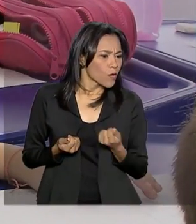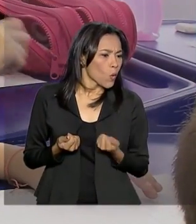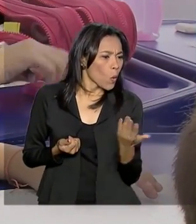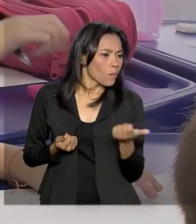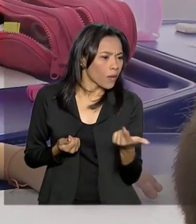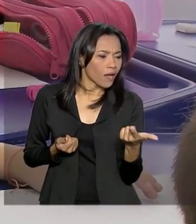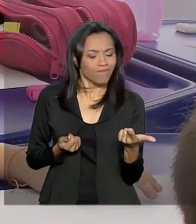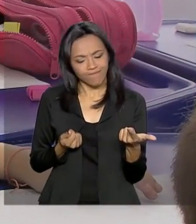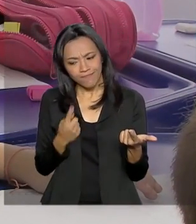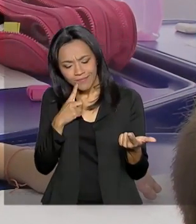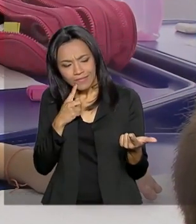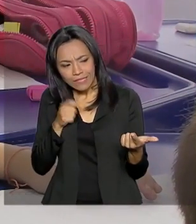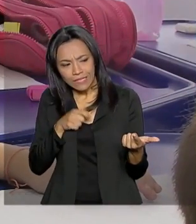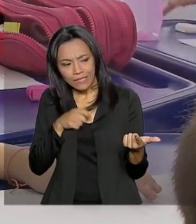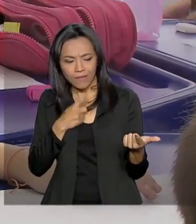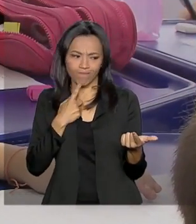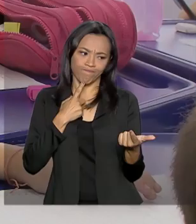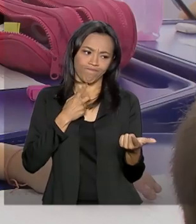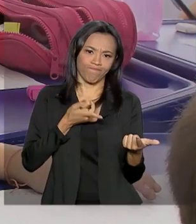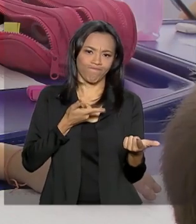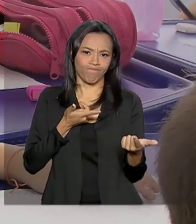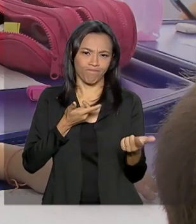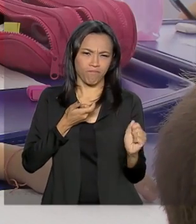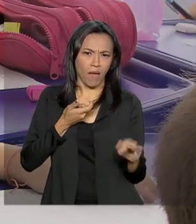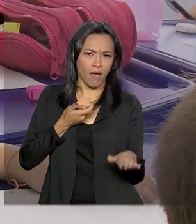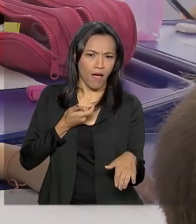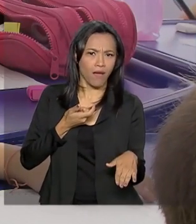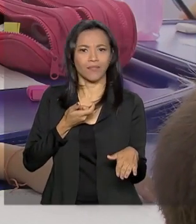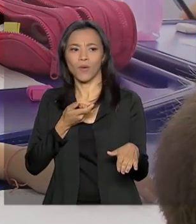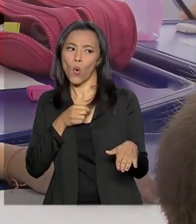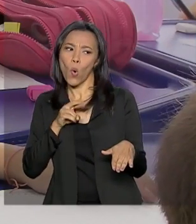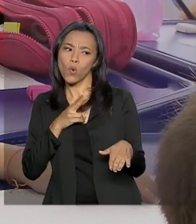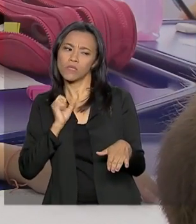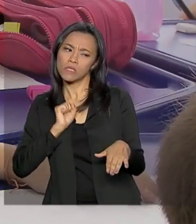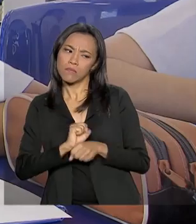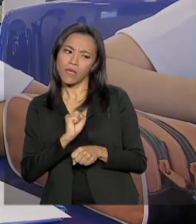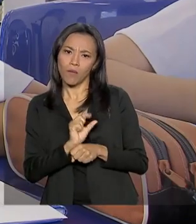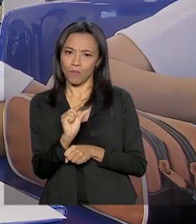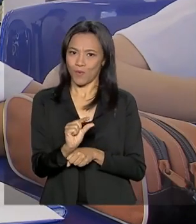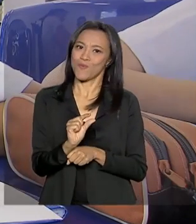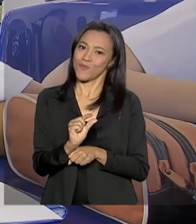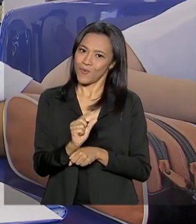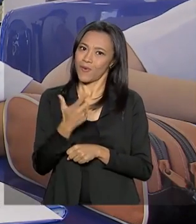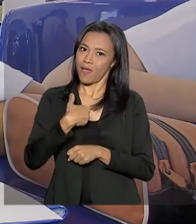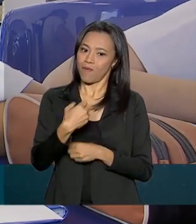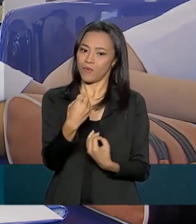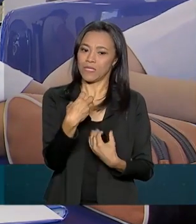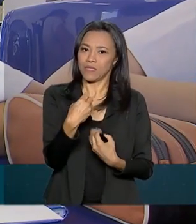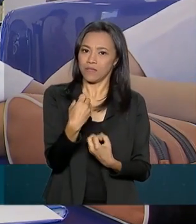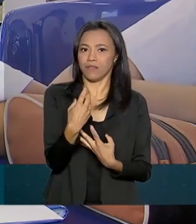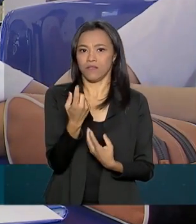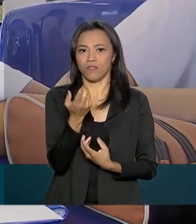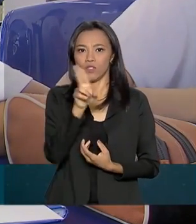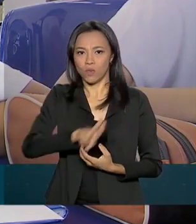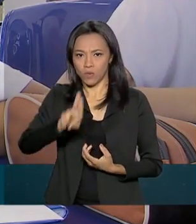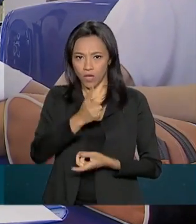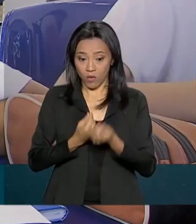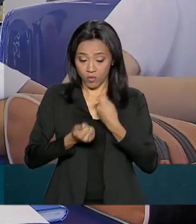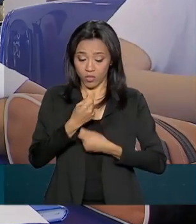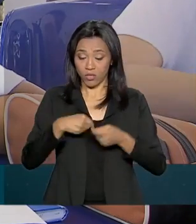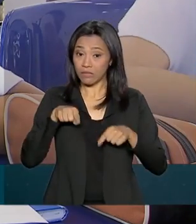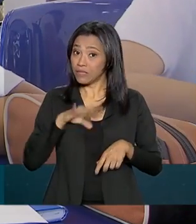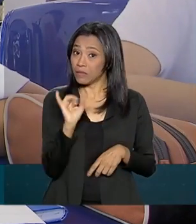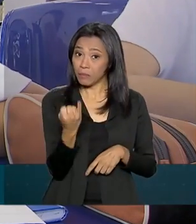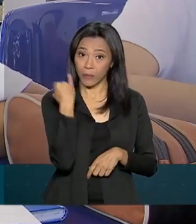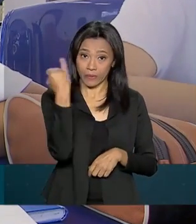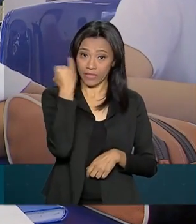vê se vale a pena você comprar alguma coisa mais barata ou esperar mais um pouco. A educação financeira é uma coisa muito importante